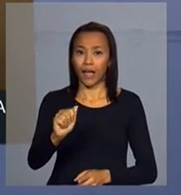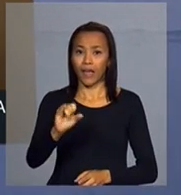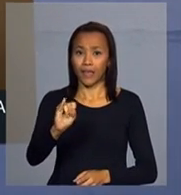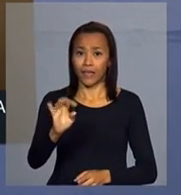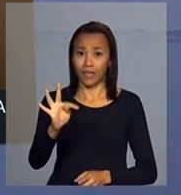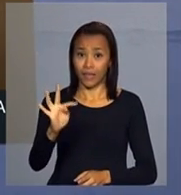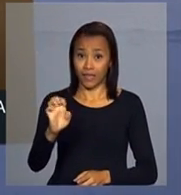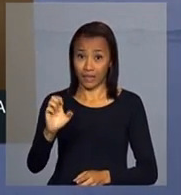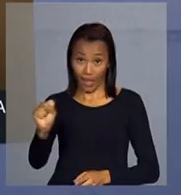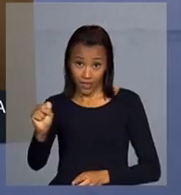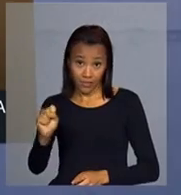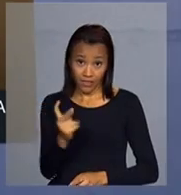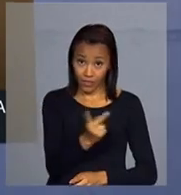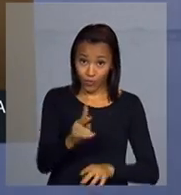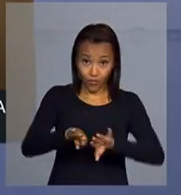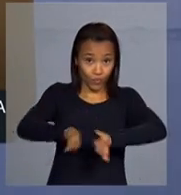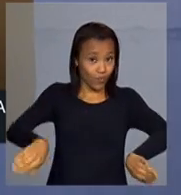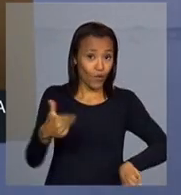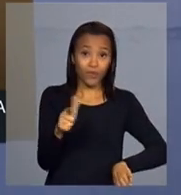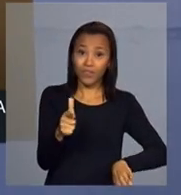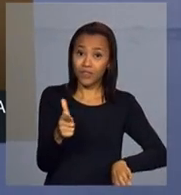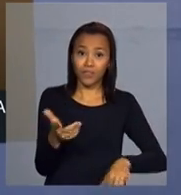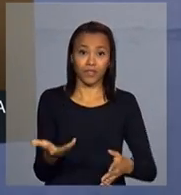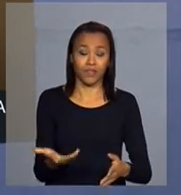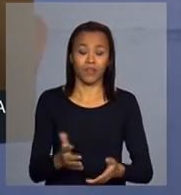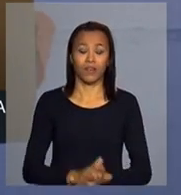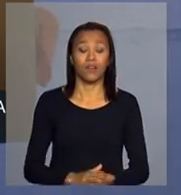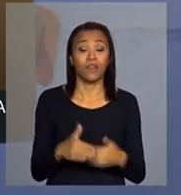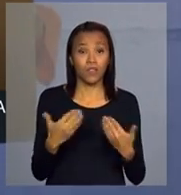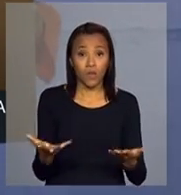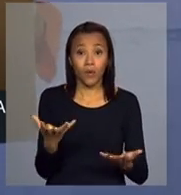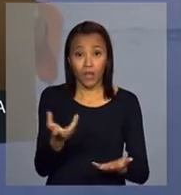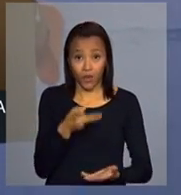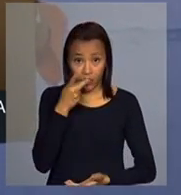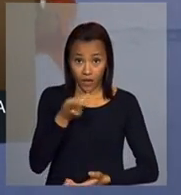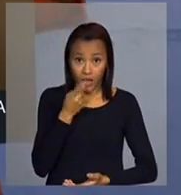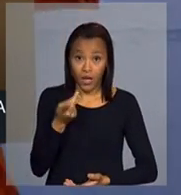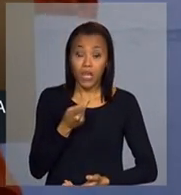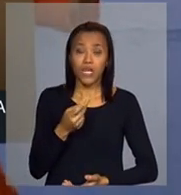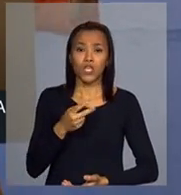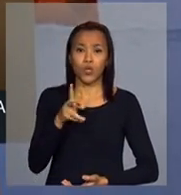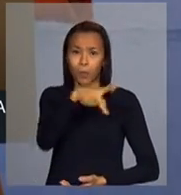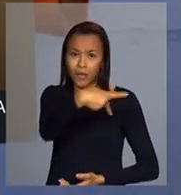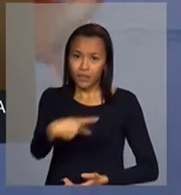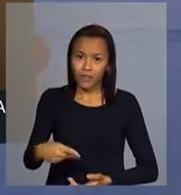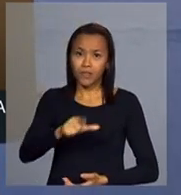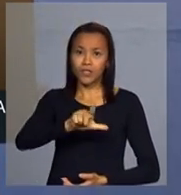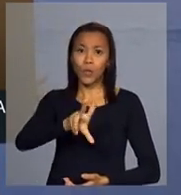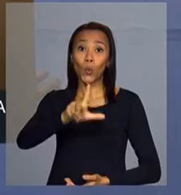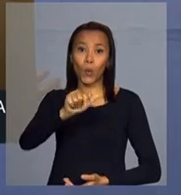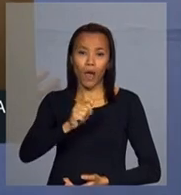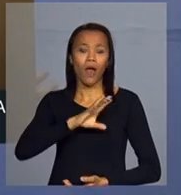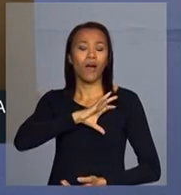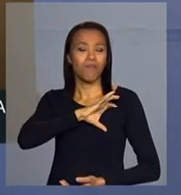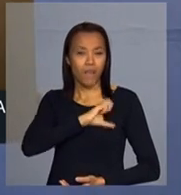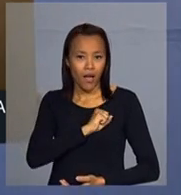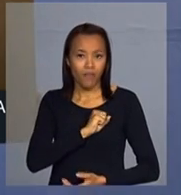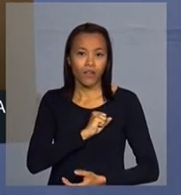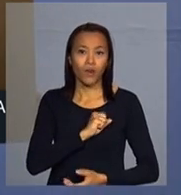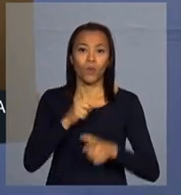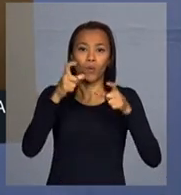tinha. Então, eu quero dizer que ele amava aquela região que ele nasceu.